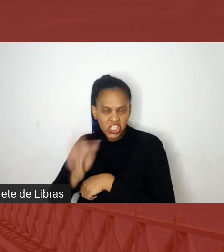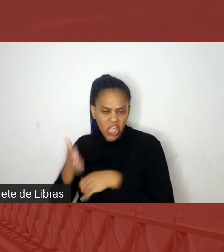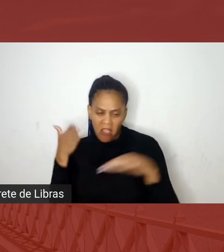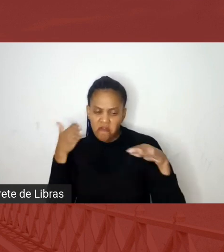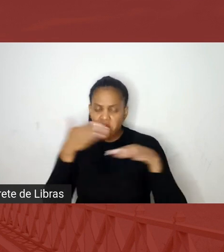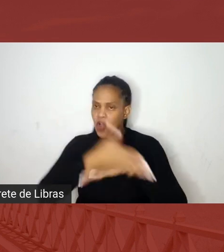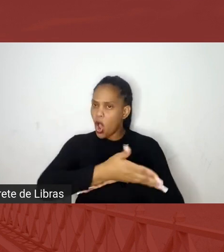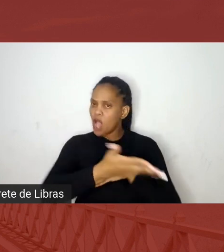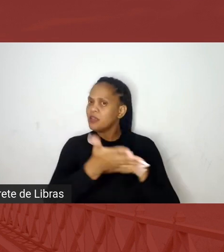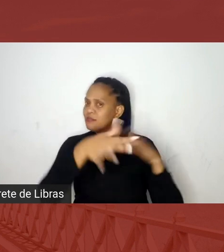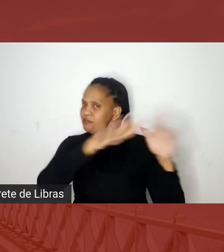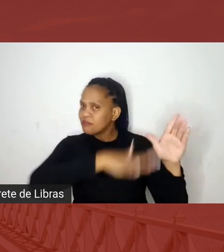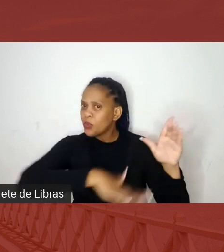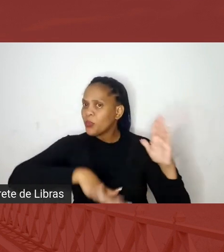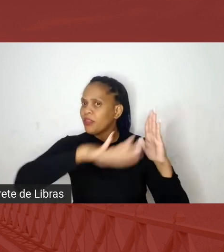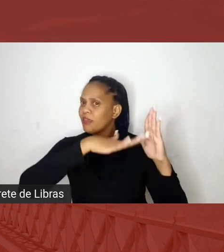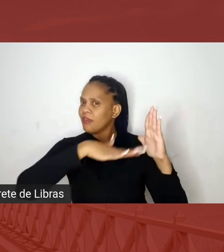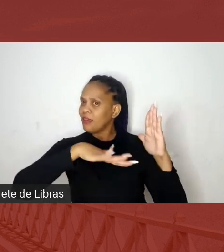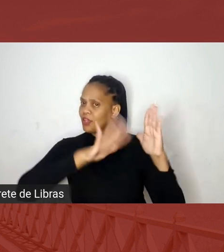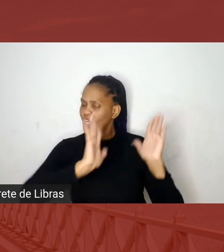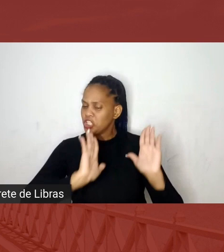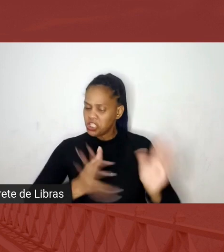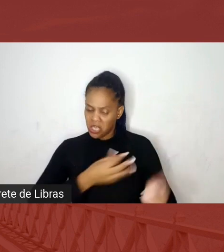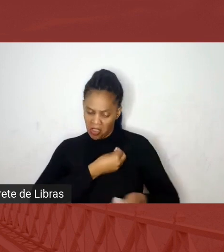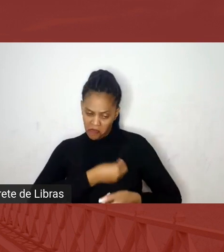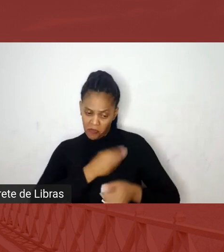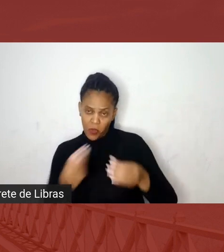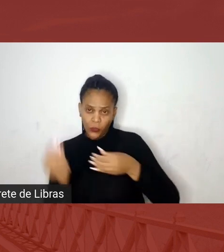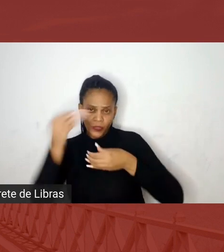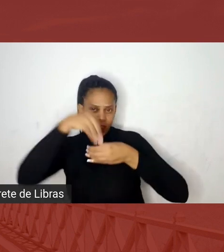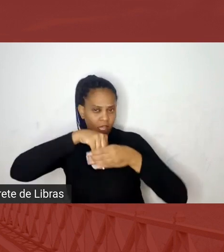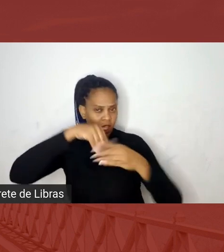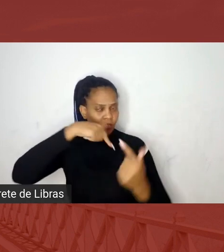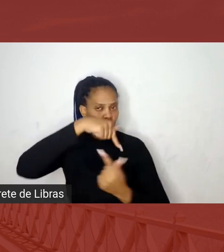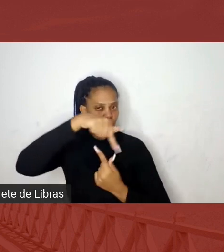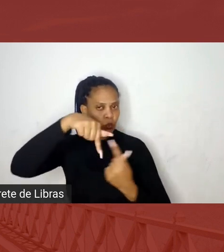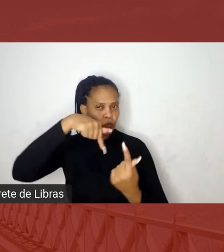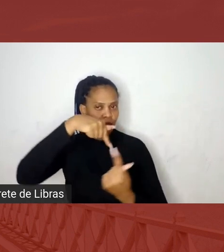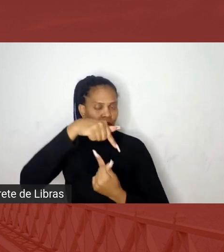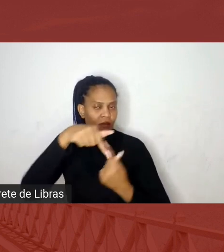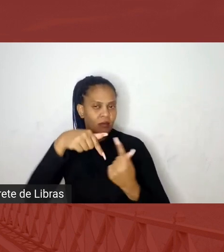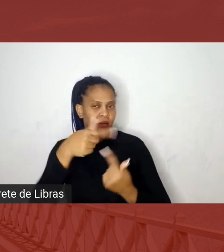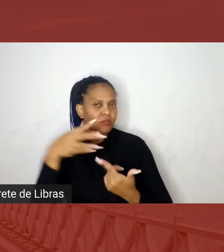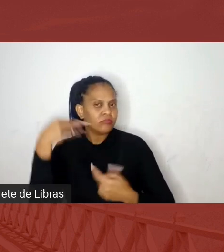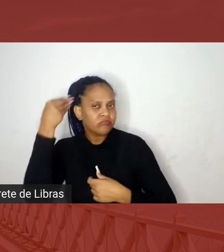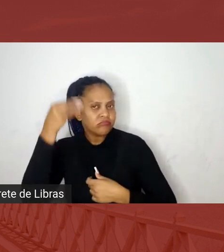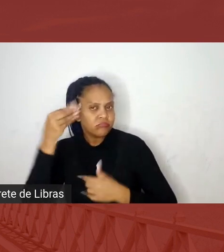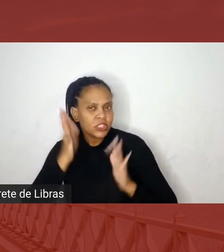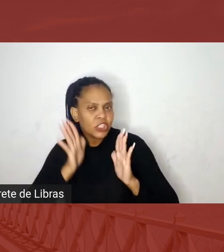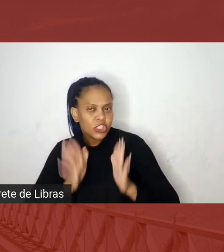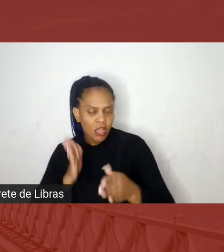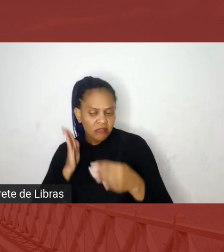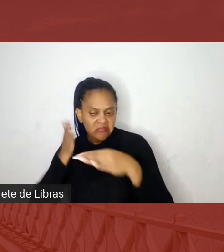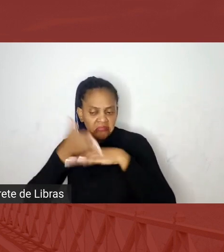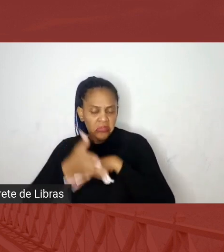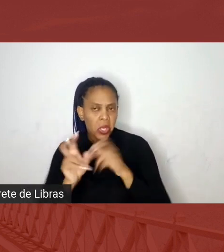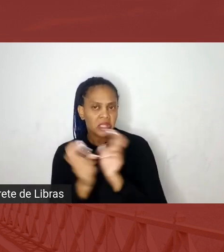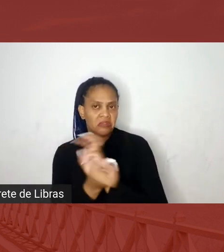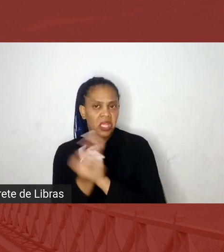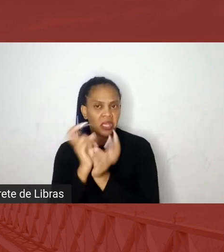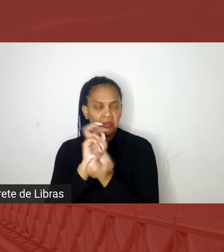já conviveu dentro de um quilombo, já conviveu, já foi na capoeira, lógico que não tem como, né,